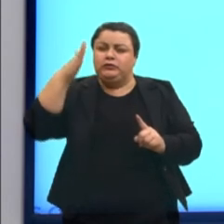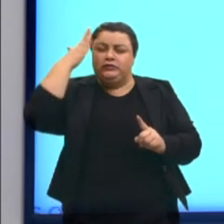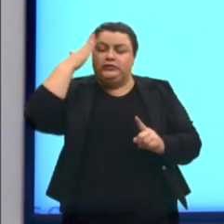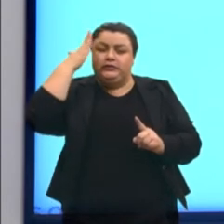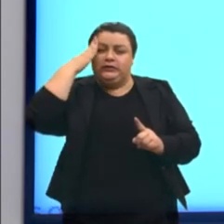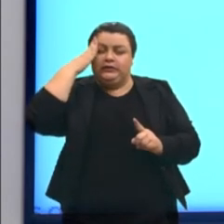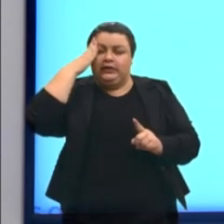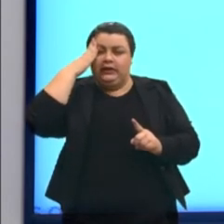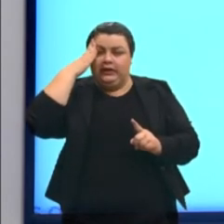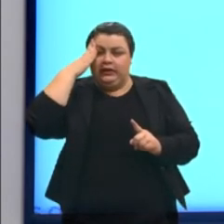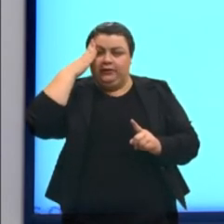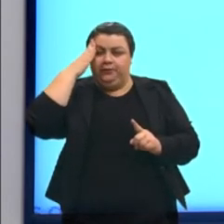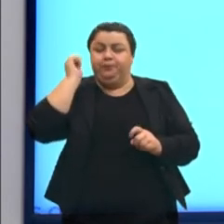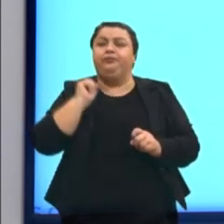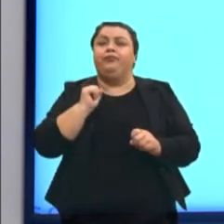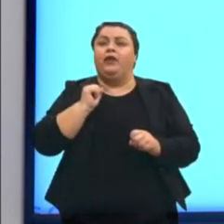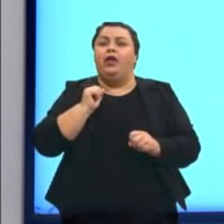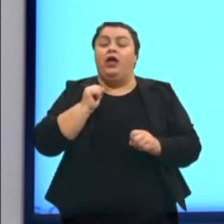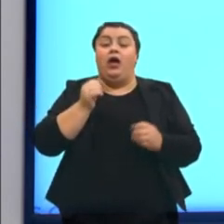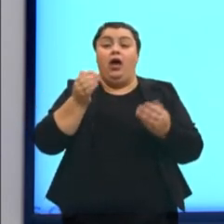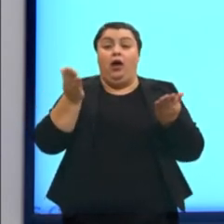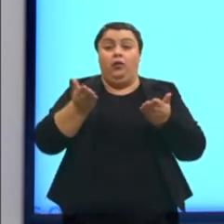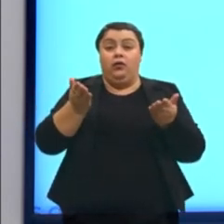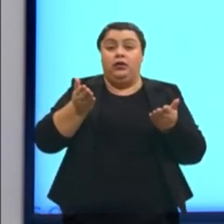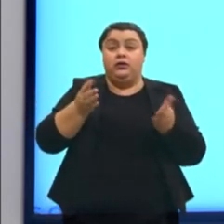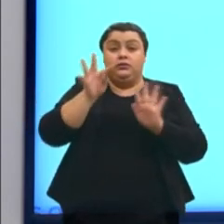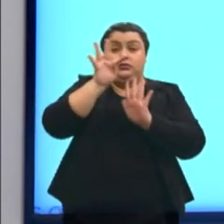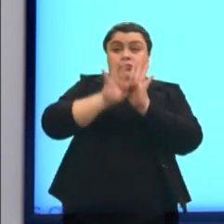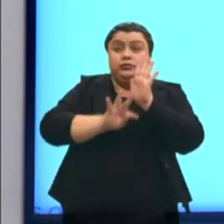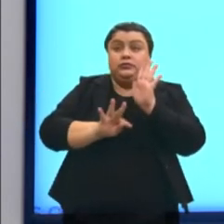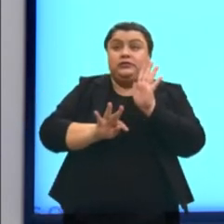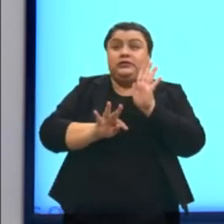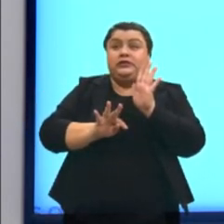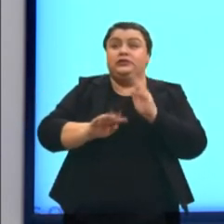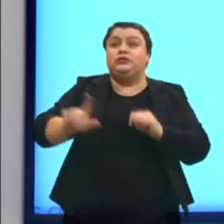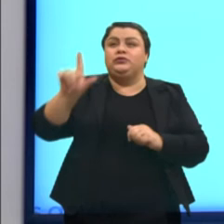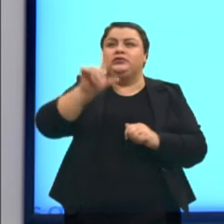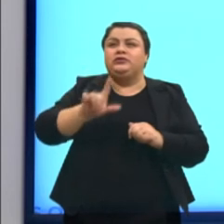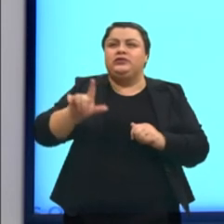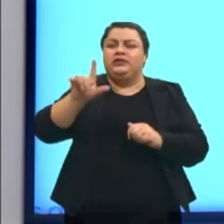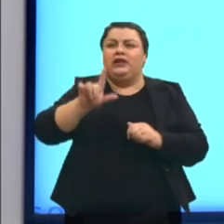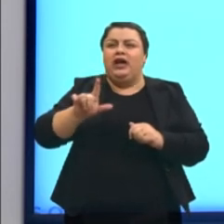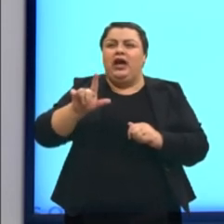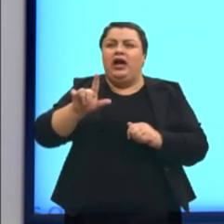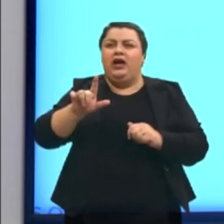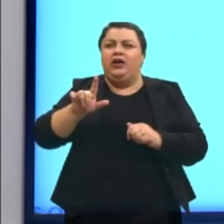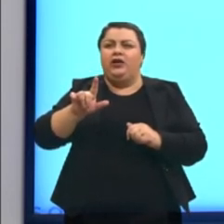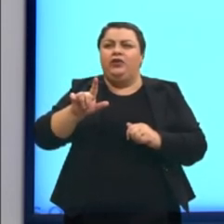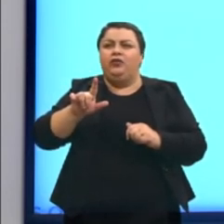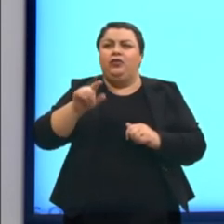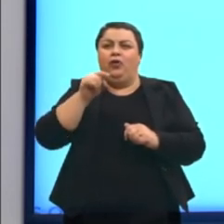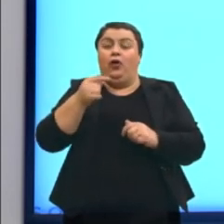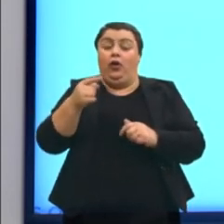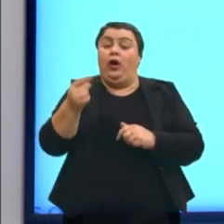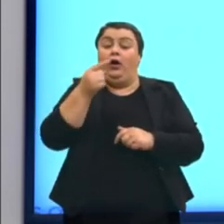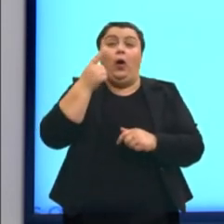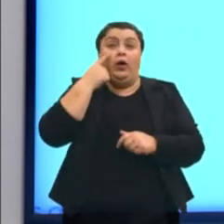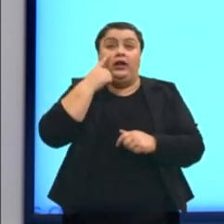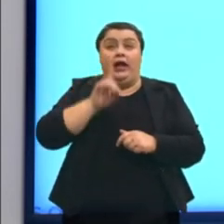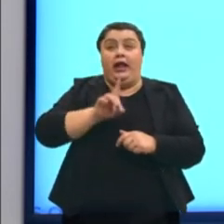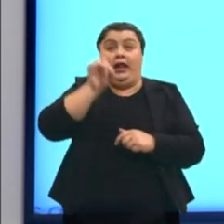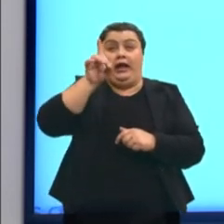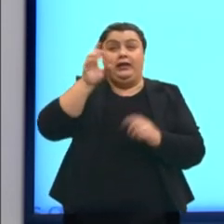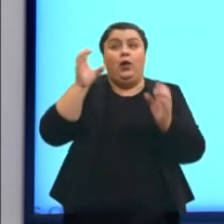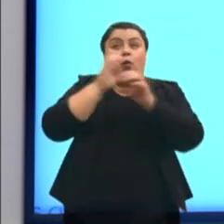texto literário, ele é um texto que ele vai possuir lacunas, olha aqui, olha o jogo. Lá o jogo está completo, eu não tenho como